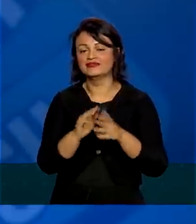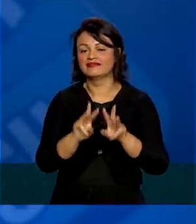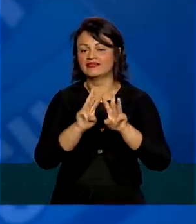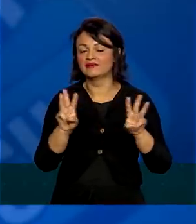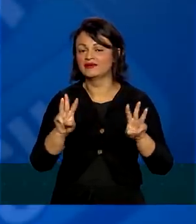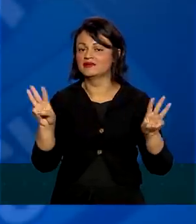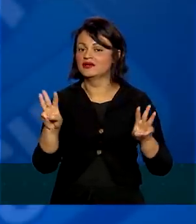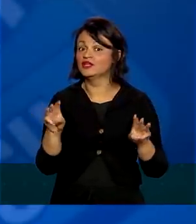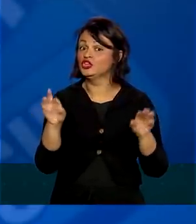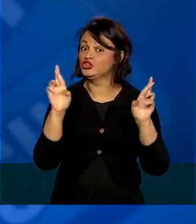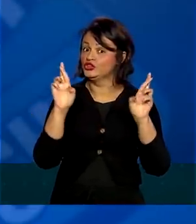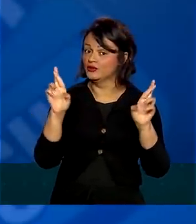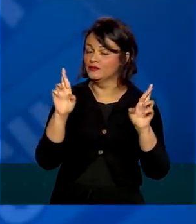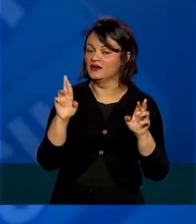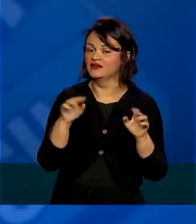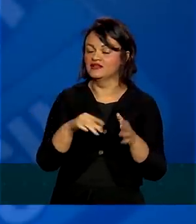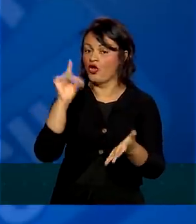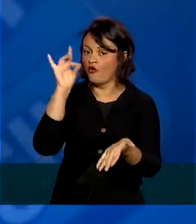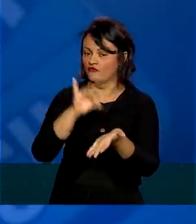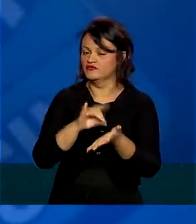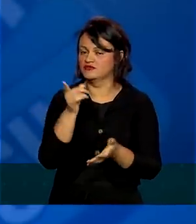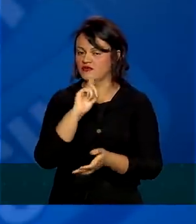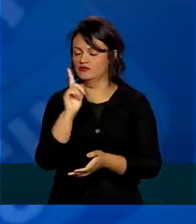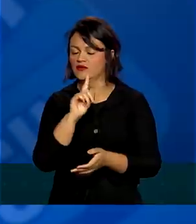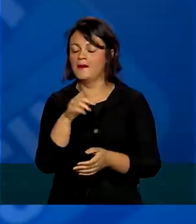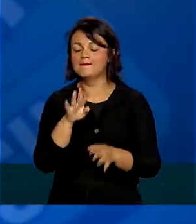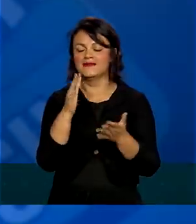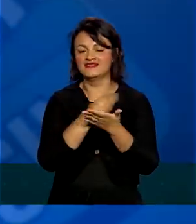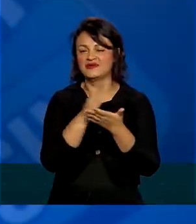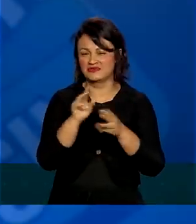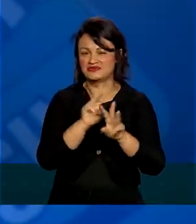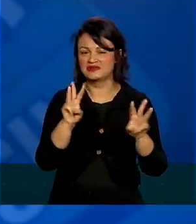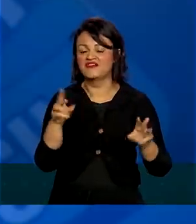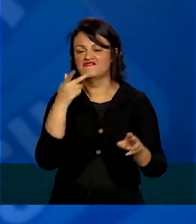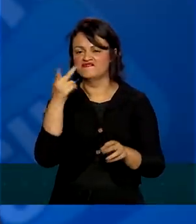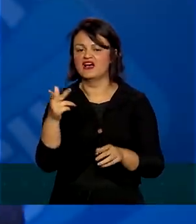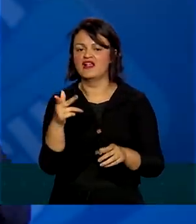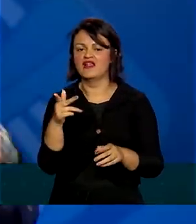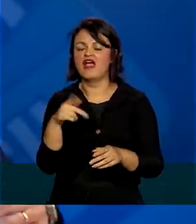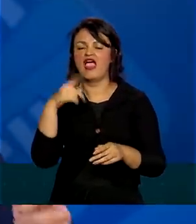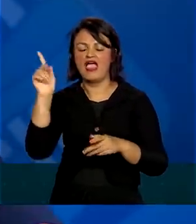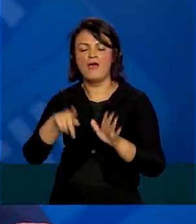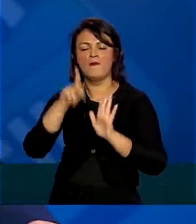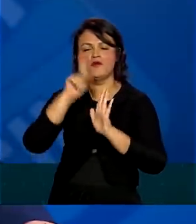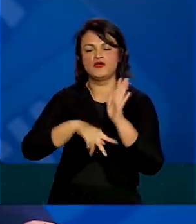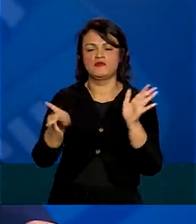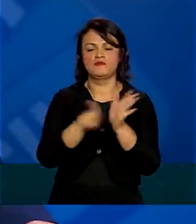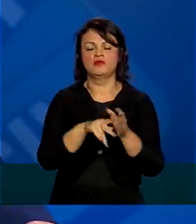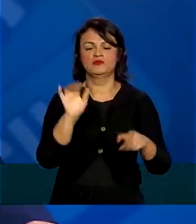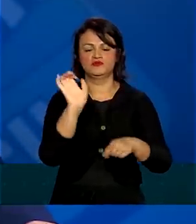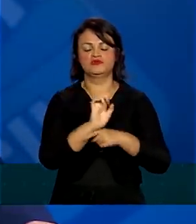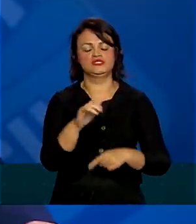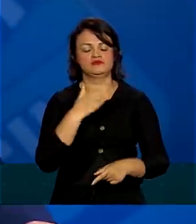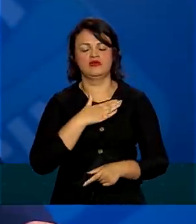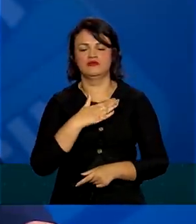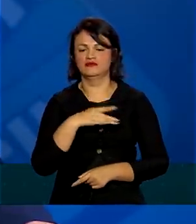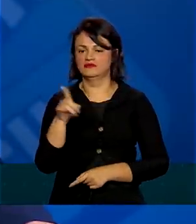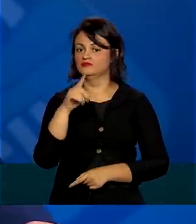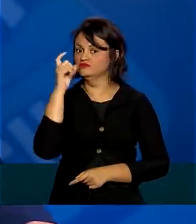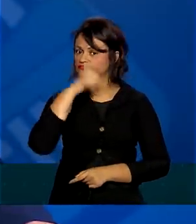que eu espero que não sejam sites oficiais, dizendo que esses recursos têm origem num programa do Estado. Isto é mentira.